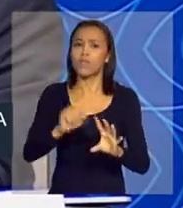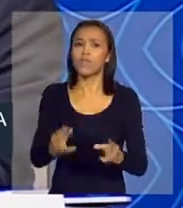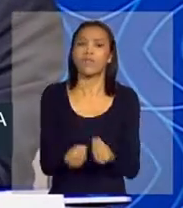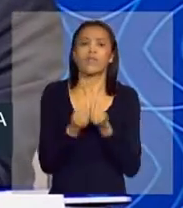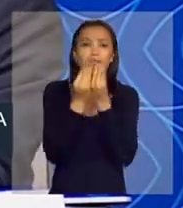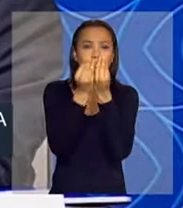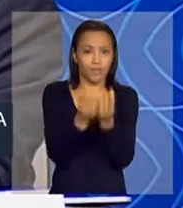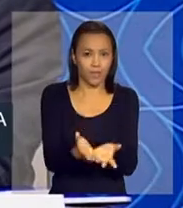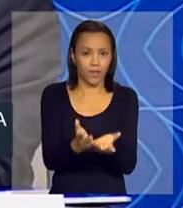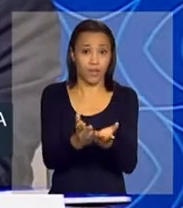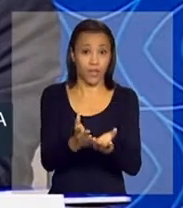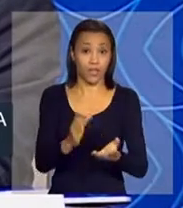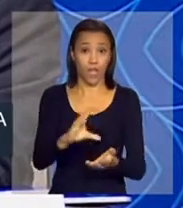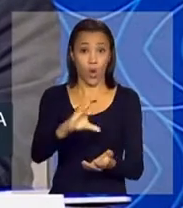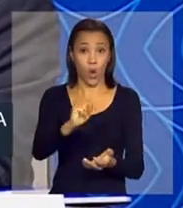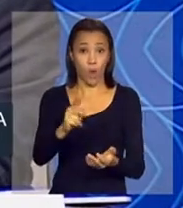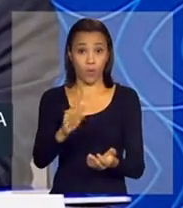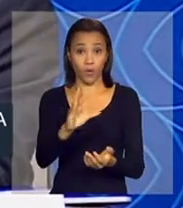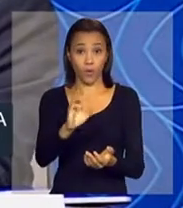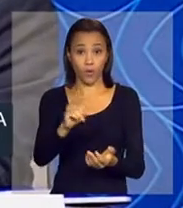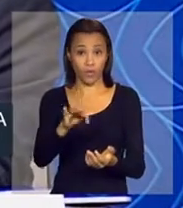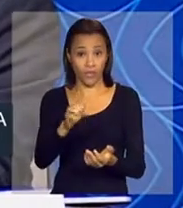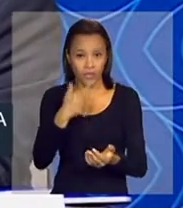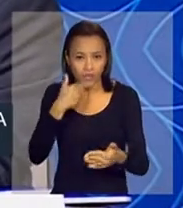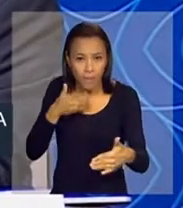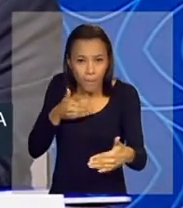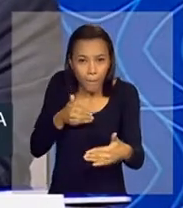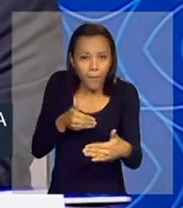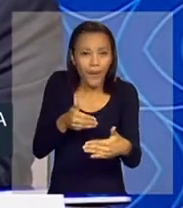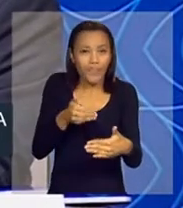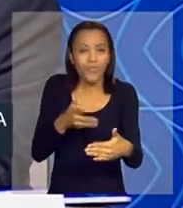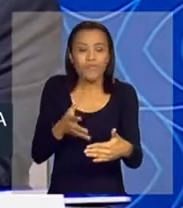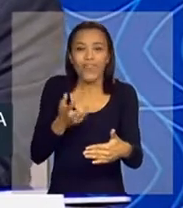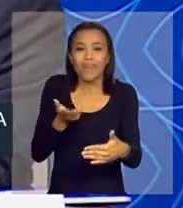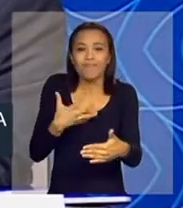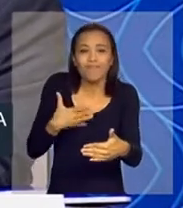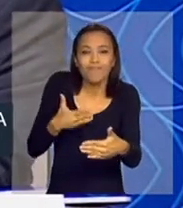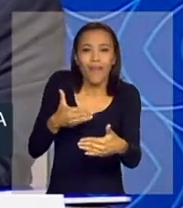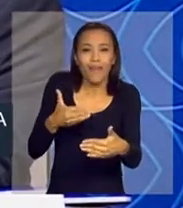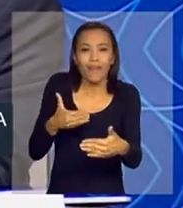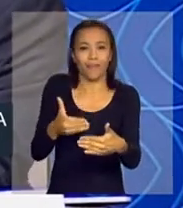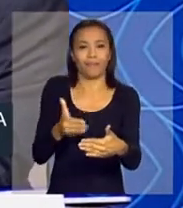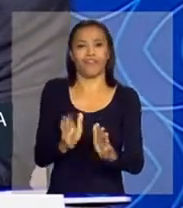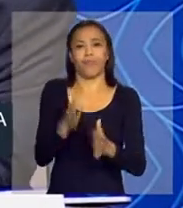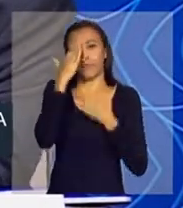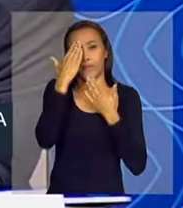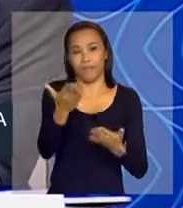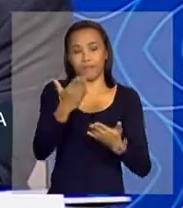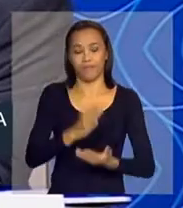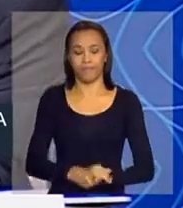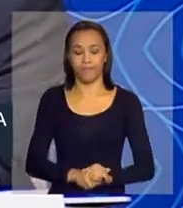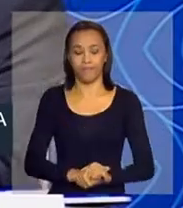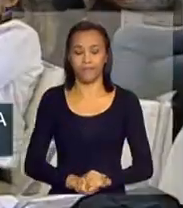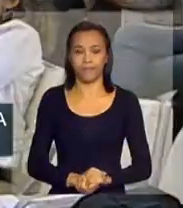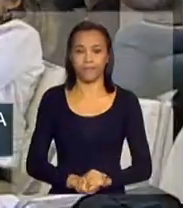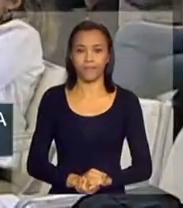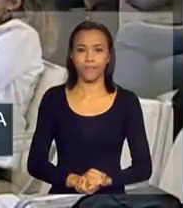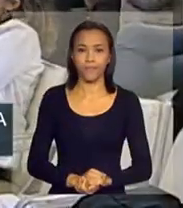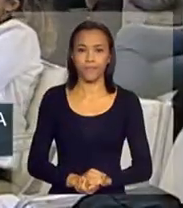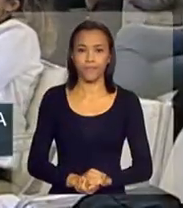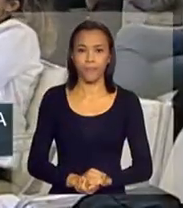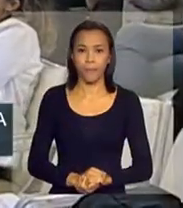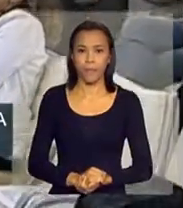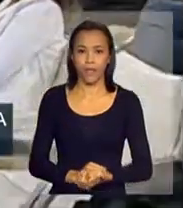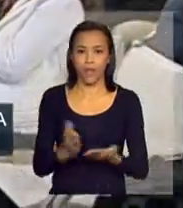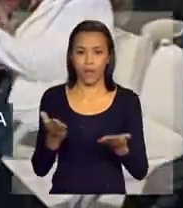entrega da Copa das Confederações logo agora que nós já estamos chegando. Estamos sentindo o cheiro da competição. Obrigado. Com a